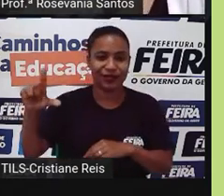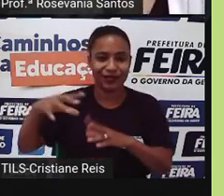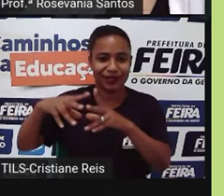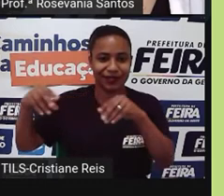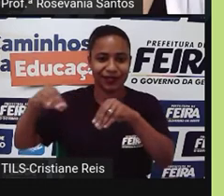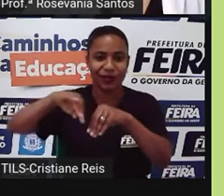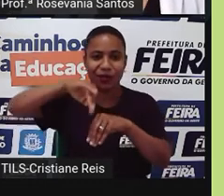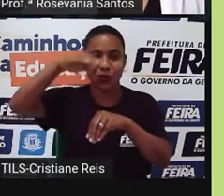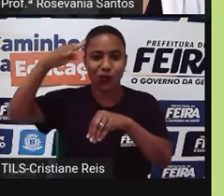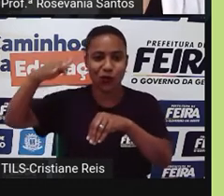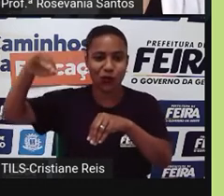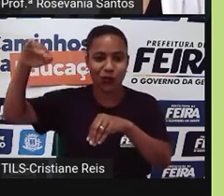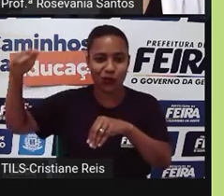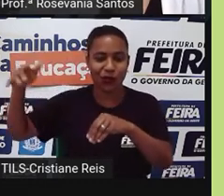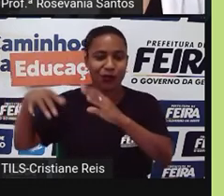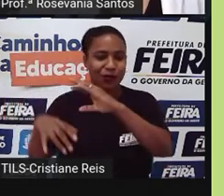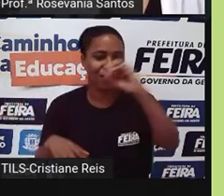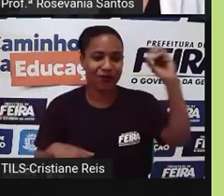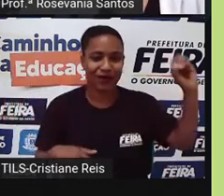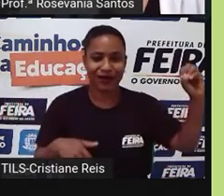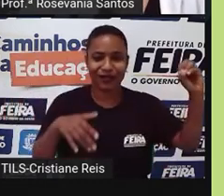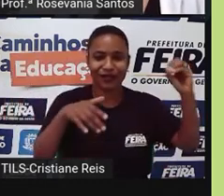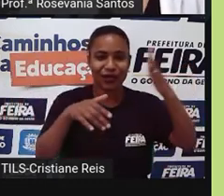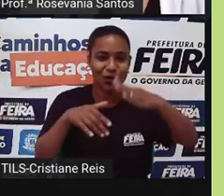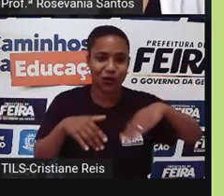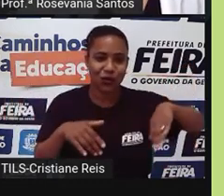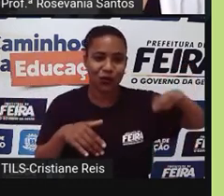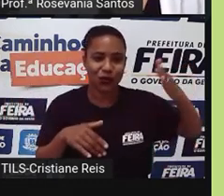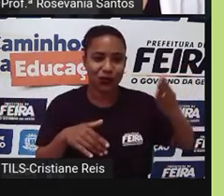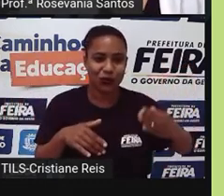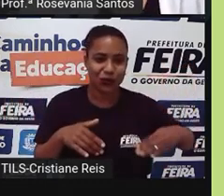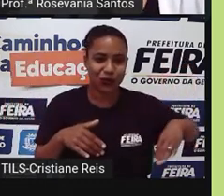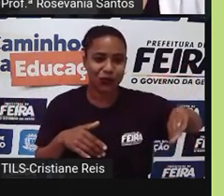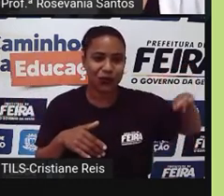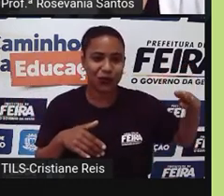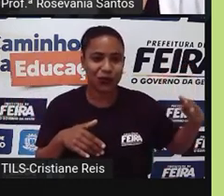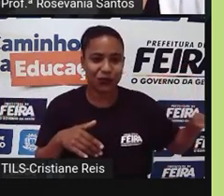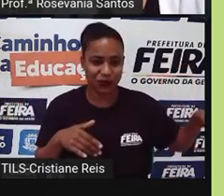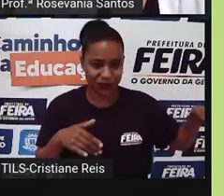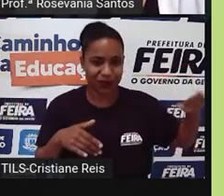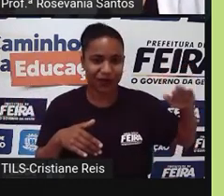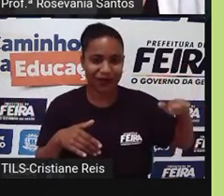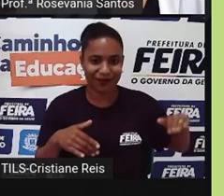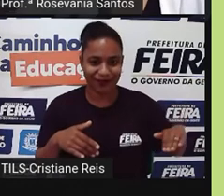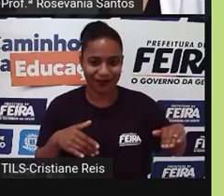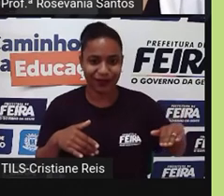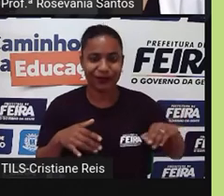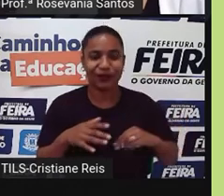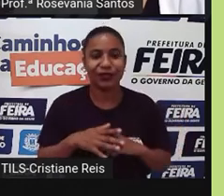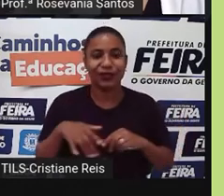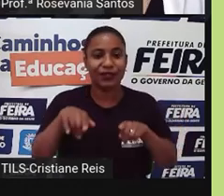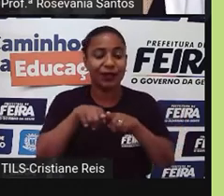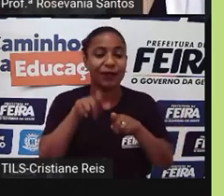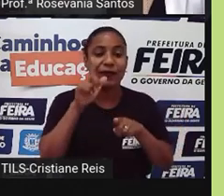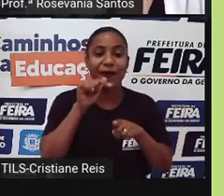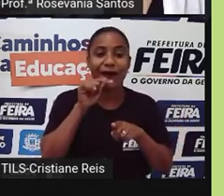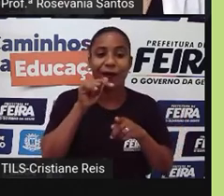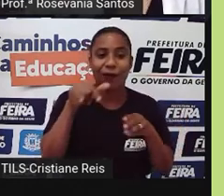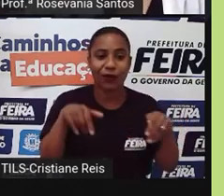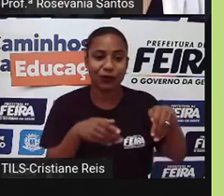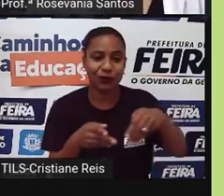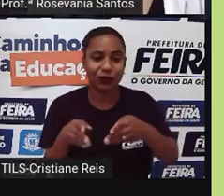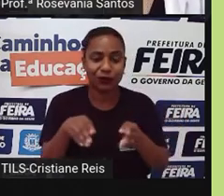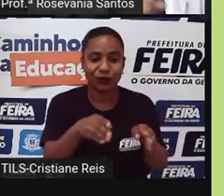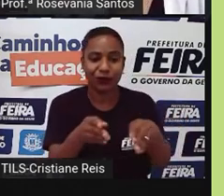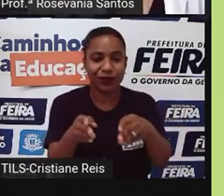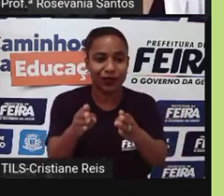e do lado oeste as terras mais baixas, né, as áreas de planície, e a importância, né, dos rios. Outra coisa que eu